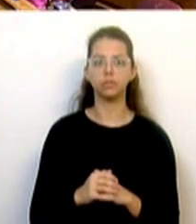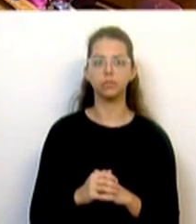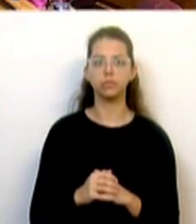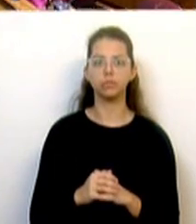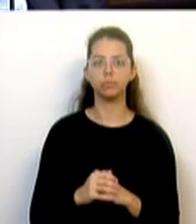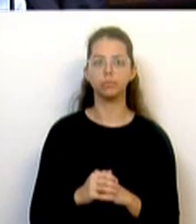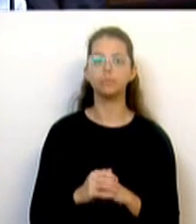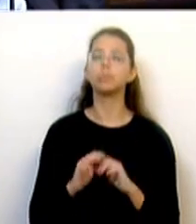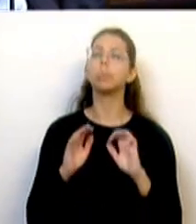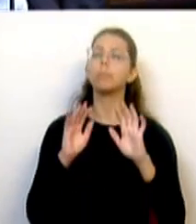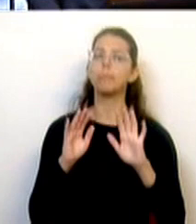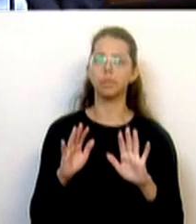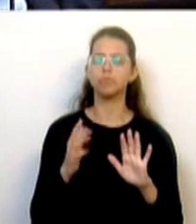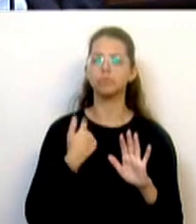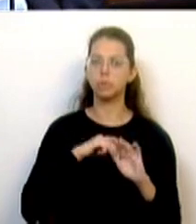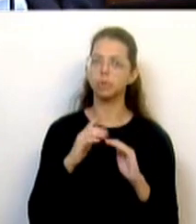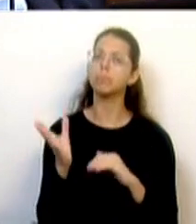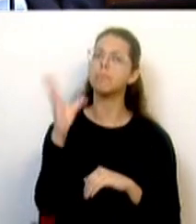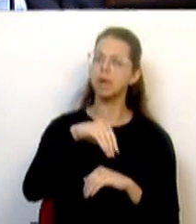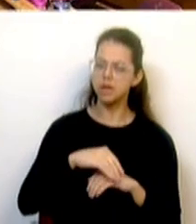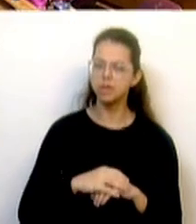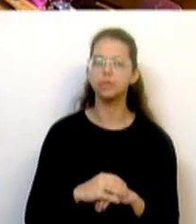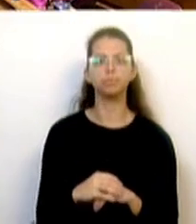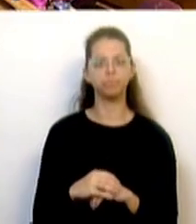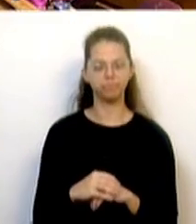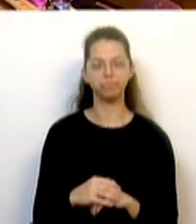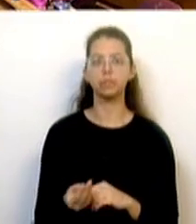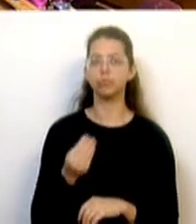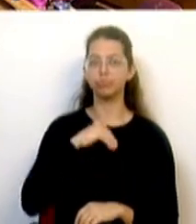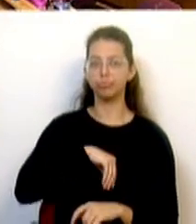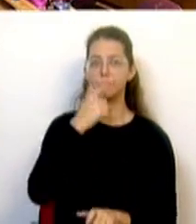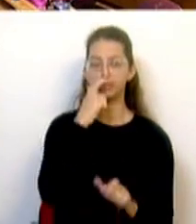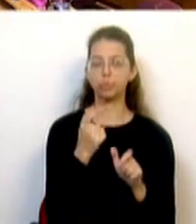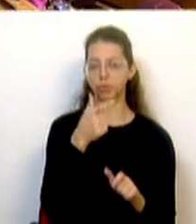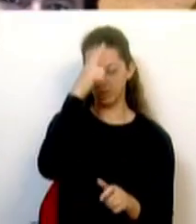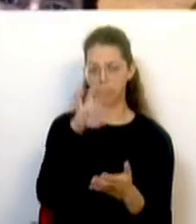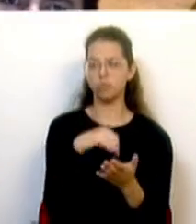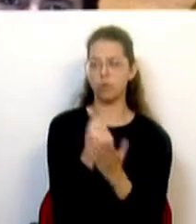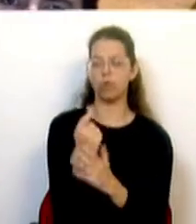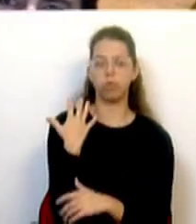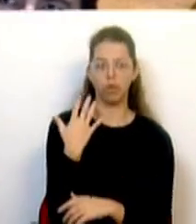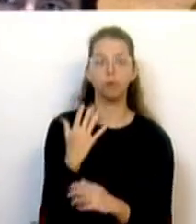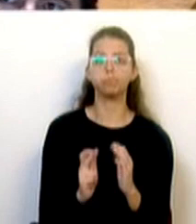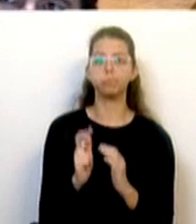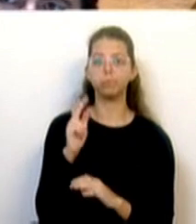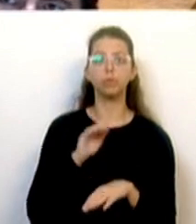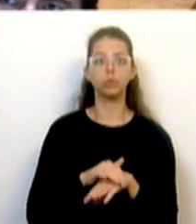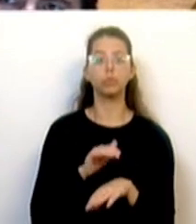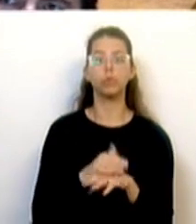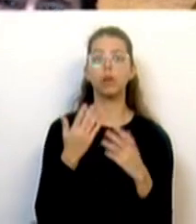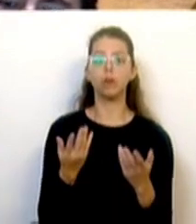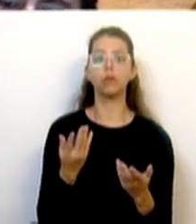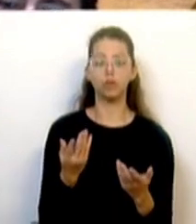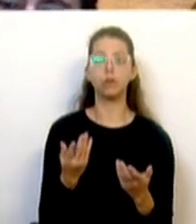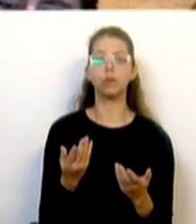Mas fomos mais longe. Os rendimentos para os recém-licenciados aumentam, uma vez que passam a receber o